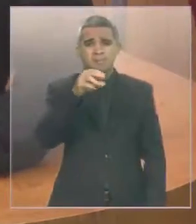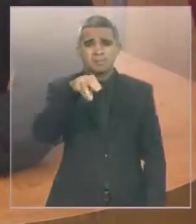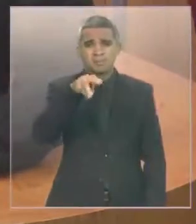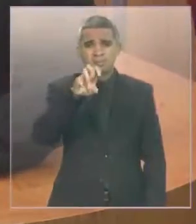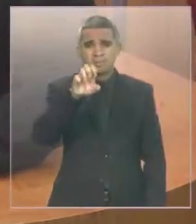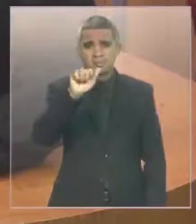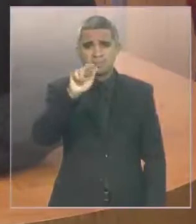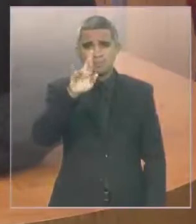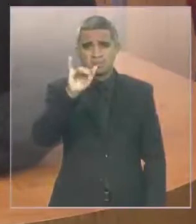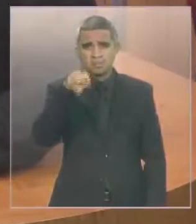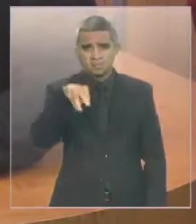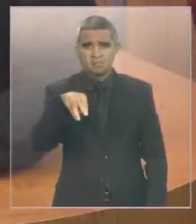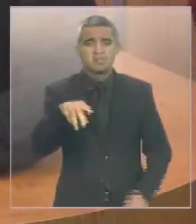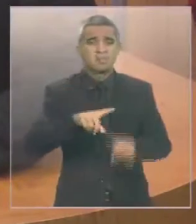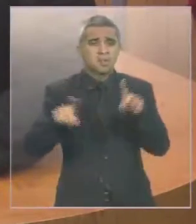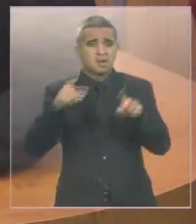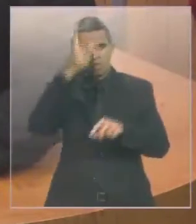administração